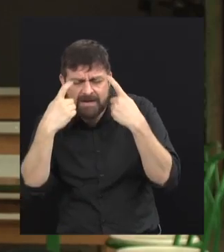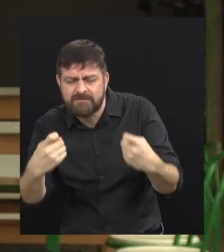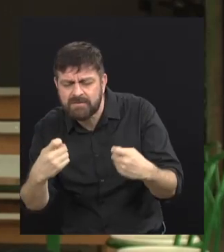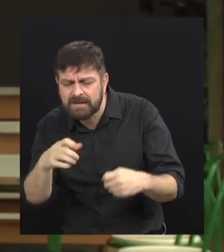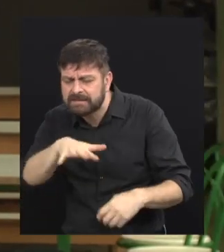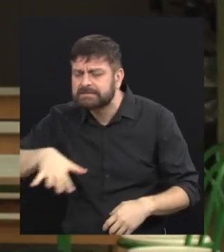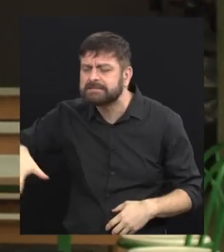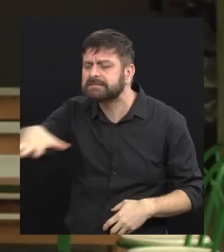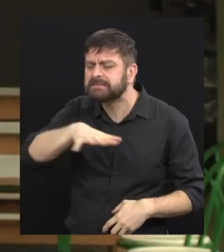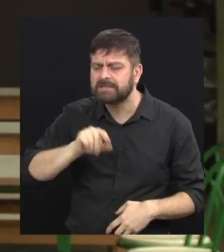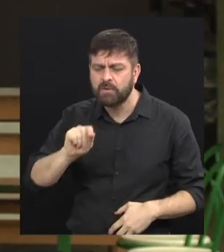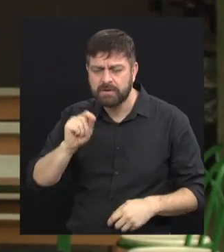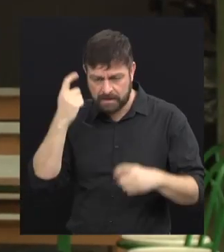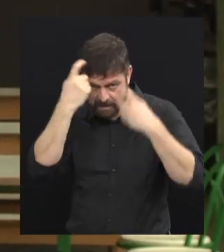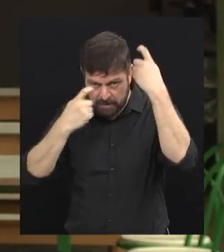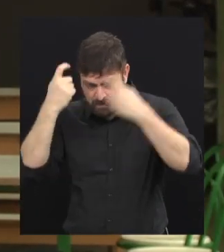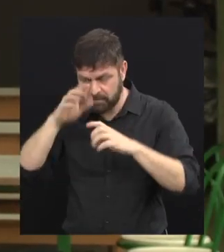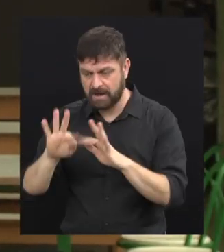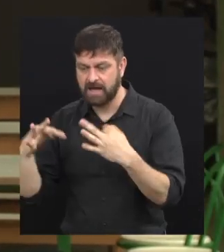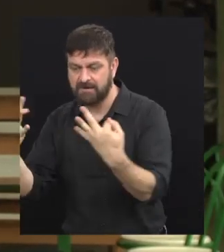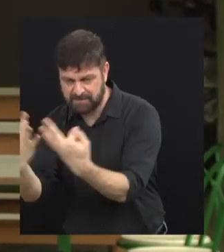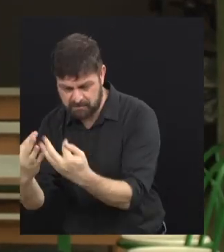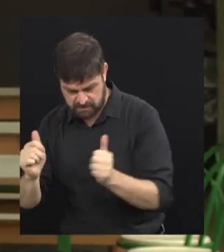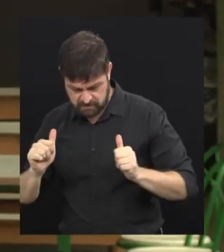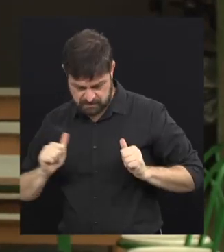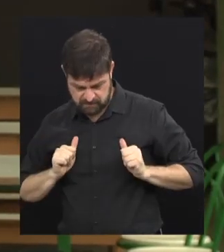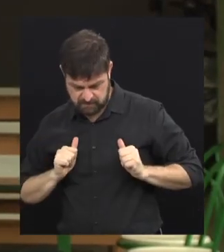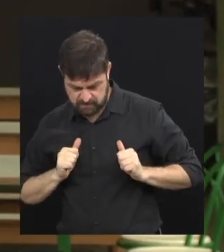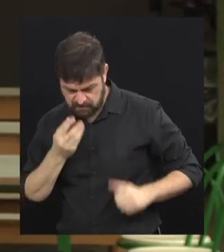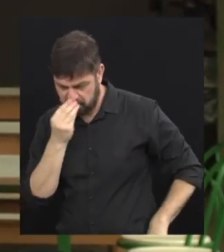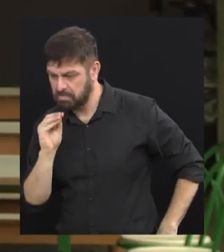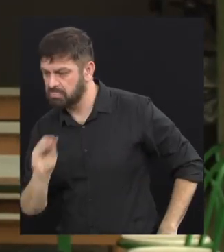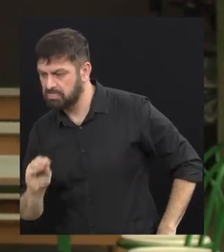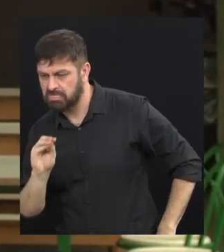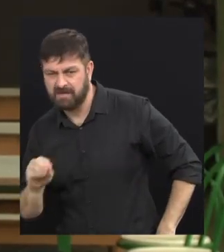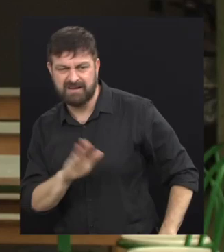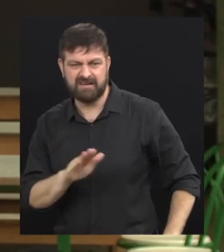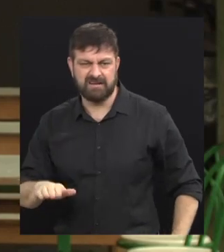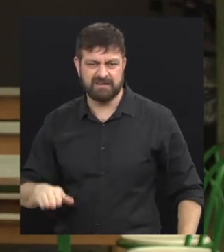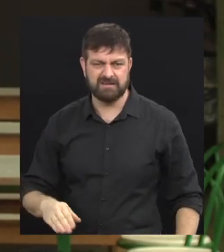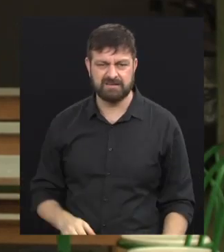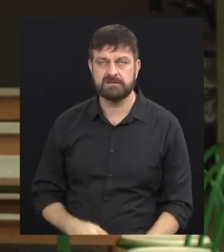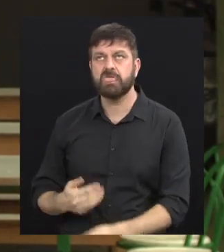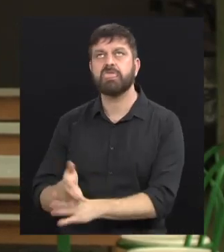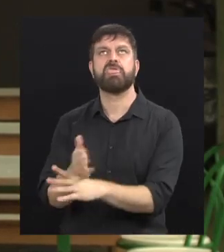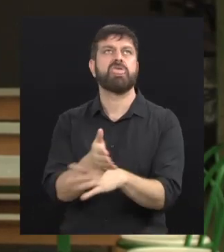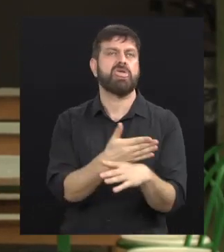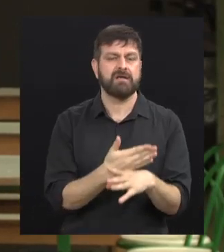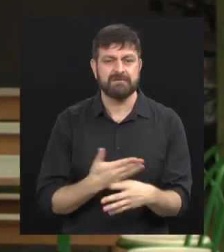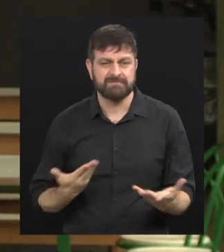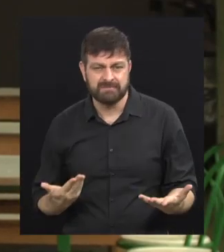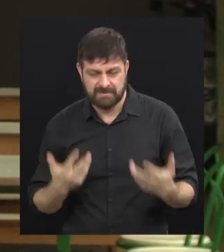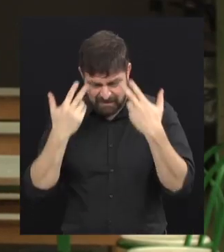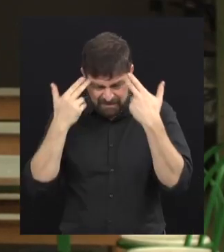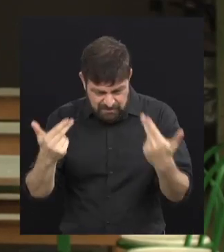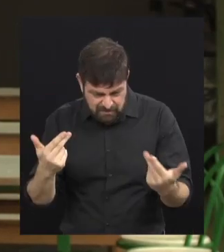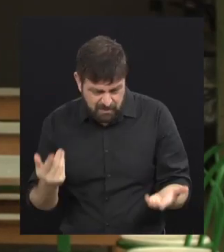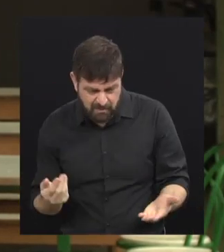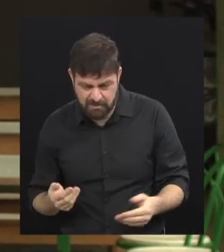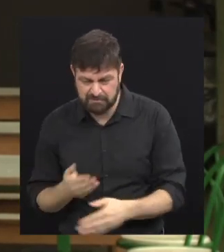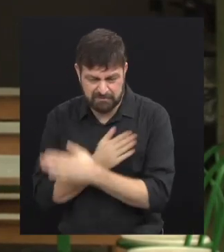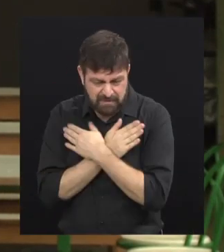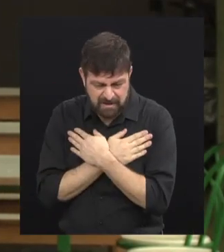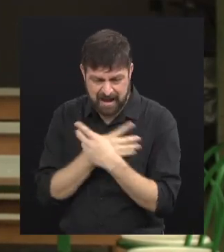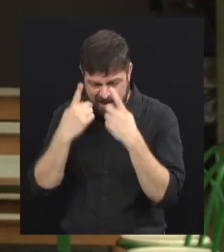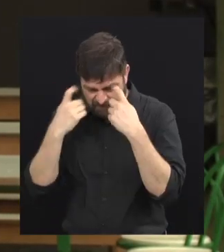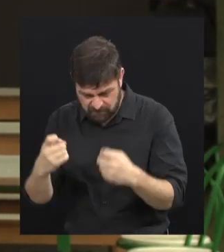que preocupa? Existe negligência da família com relação a essas crianças e adolescentes? Mas naturalmente ou de repente por falta de condição, a